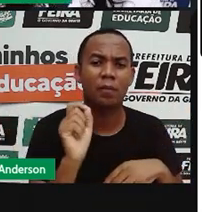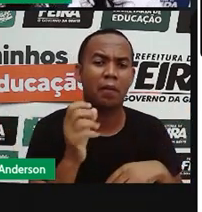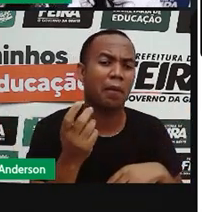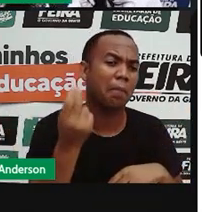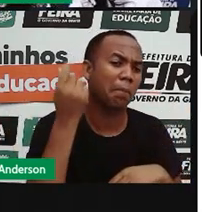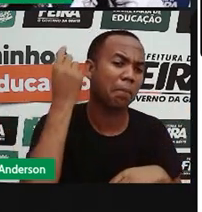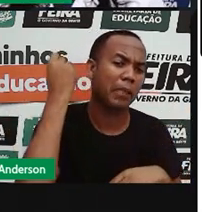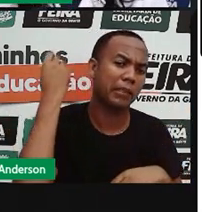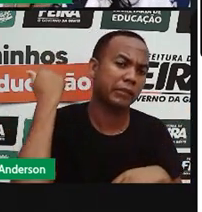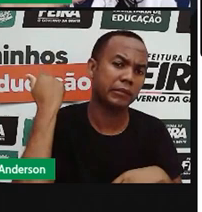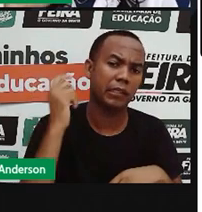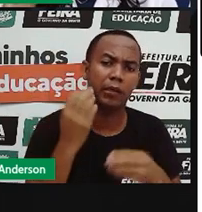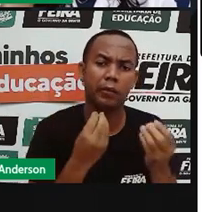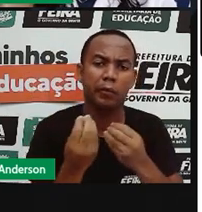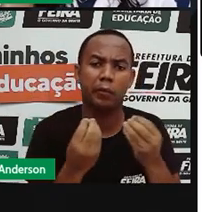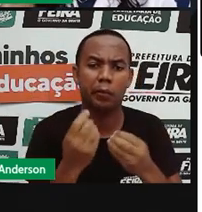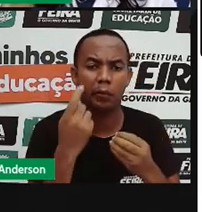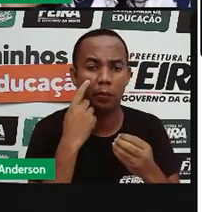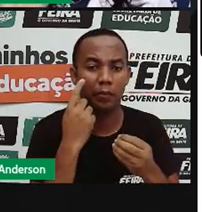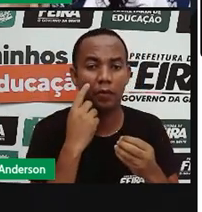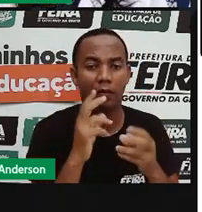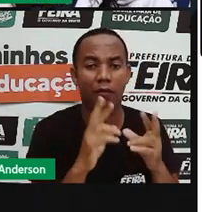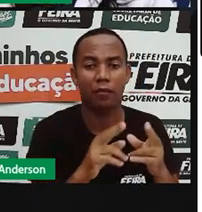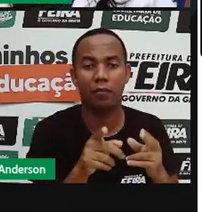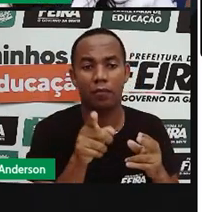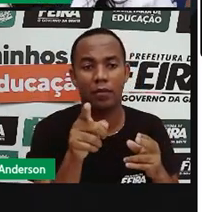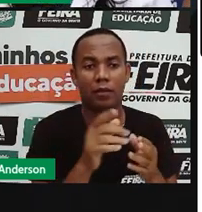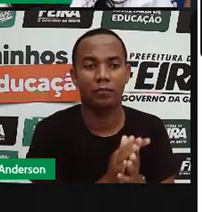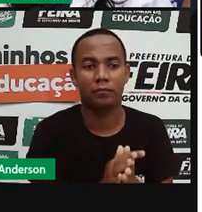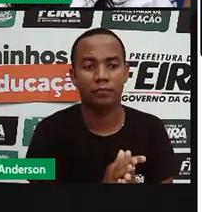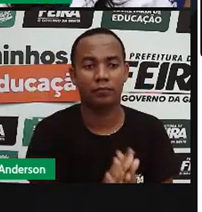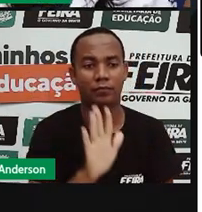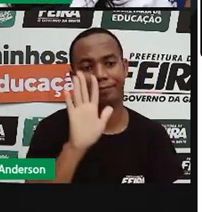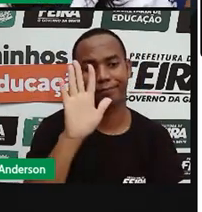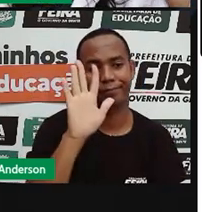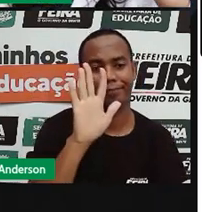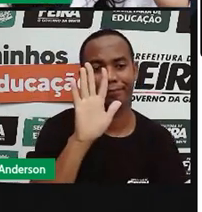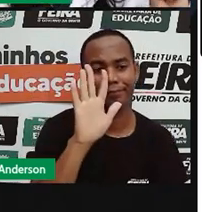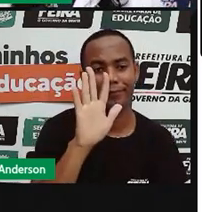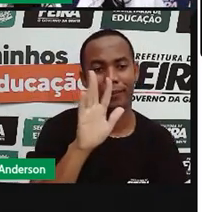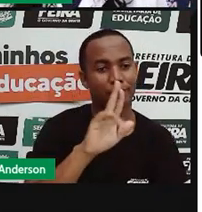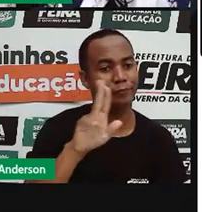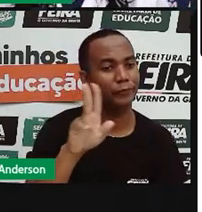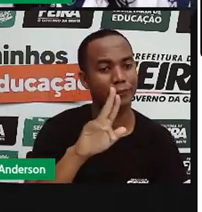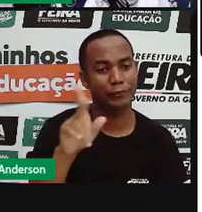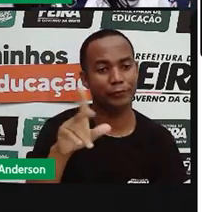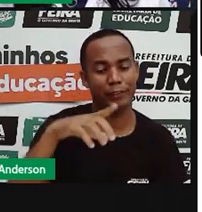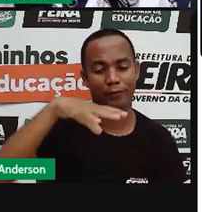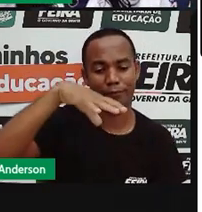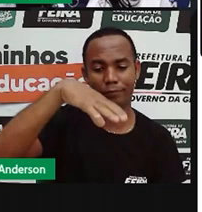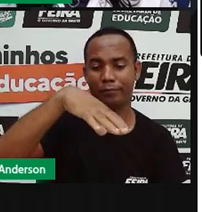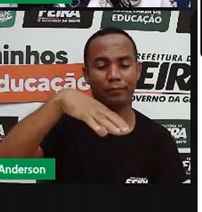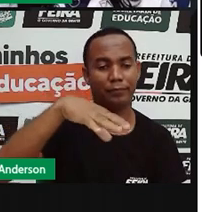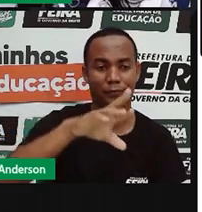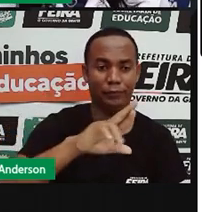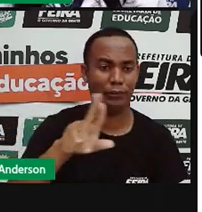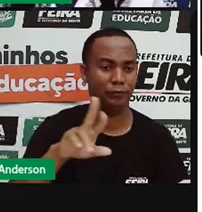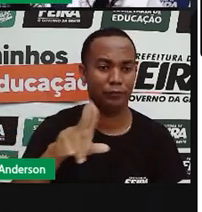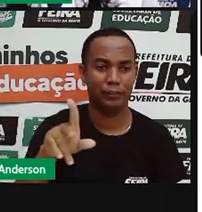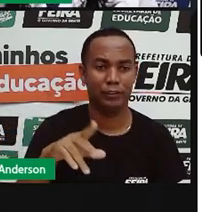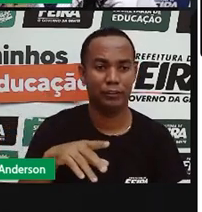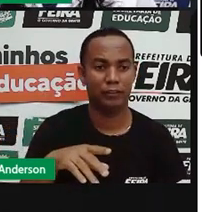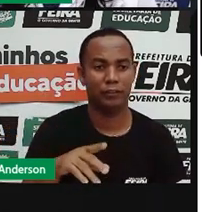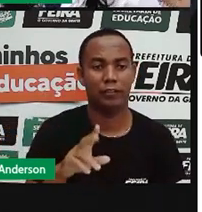individuais. Porque a mão da pró não é do tamanho da mão de Anderson. então não pode ter a mesma medida.